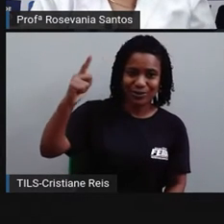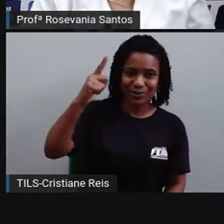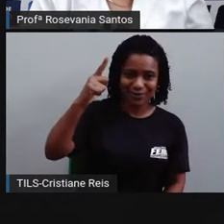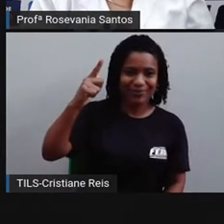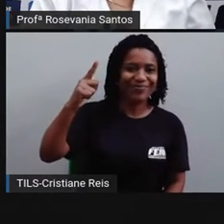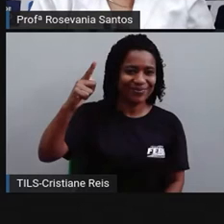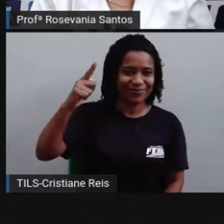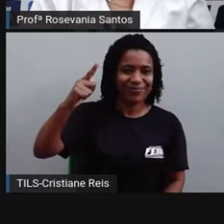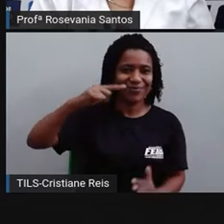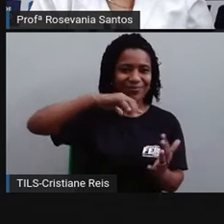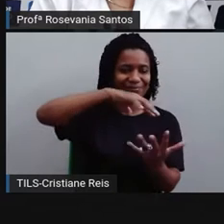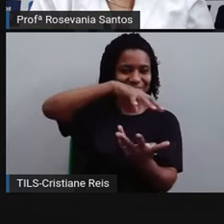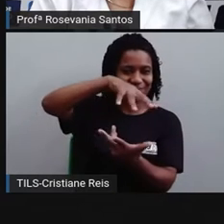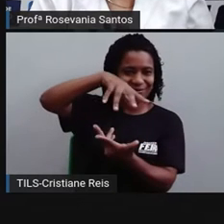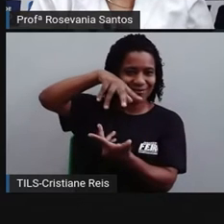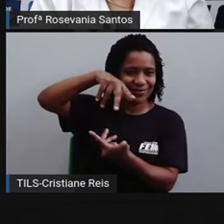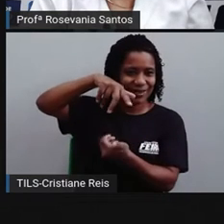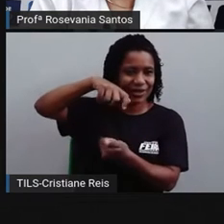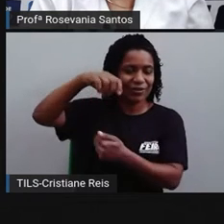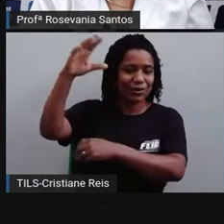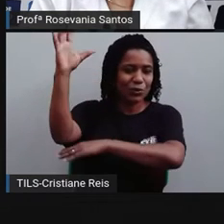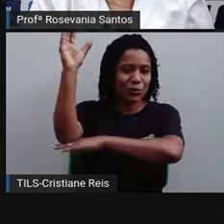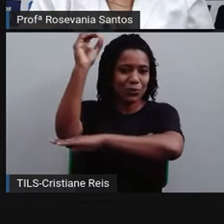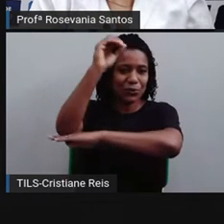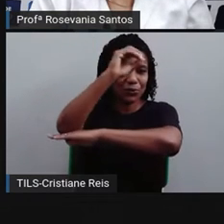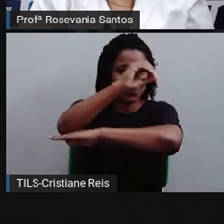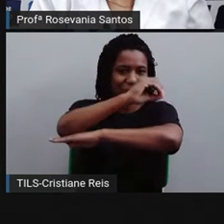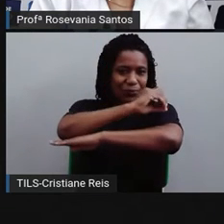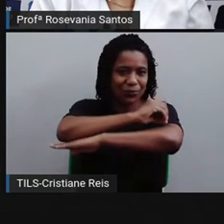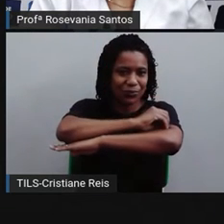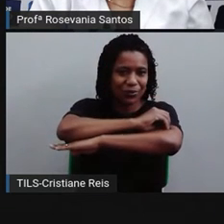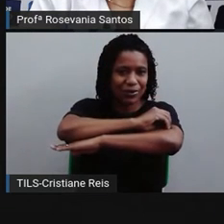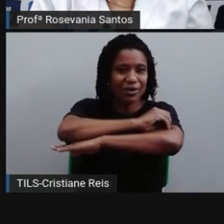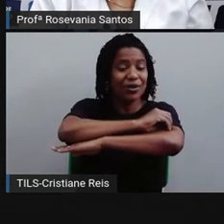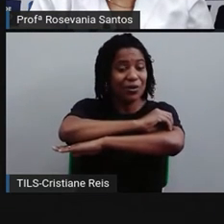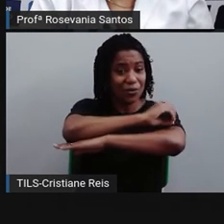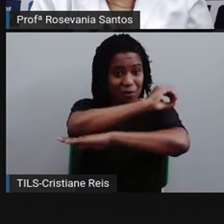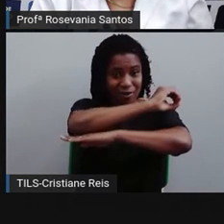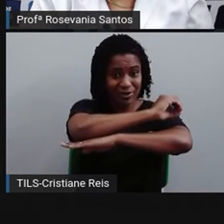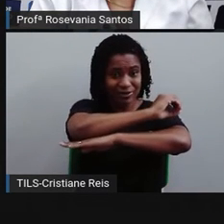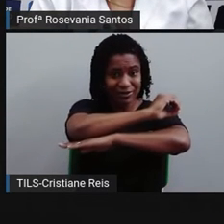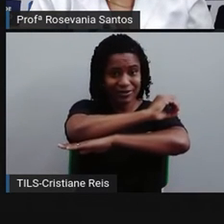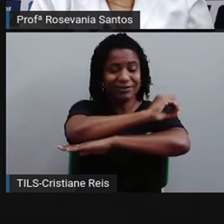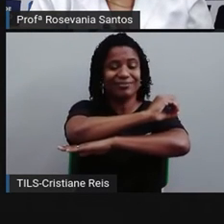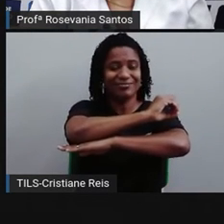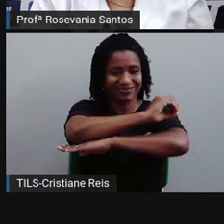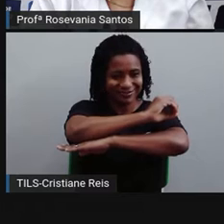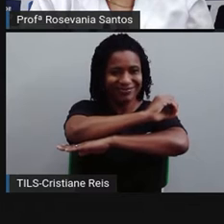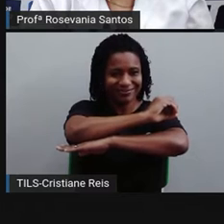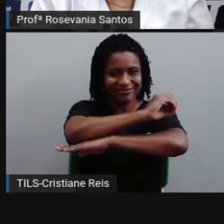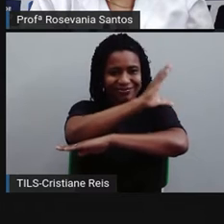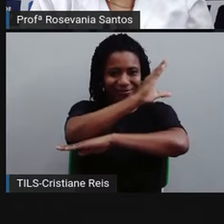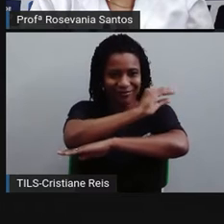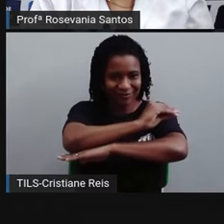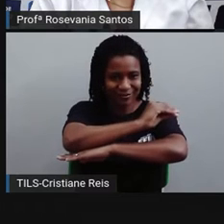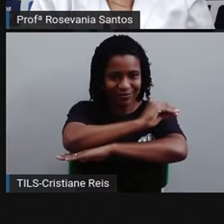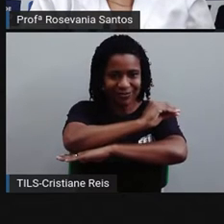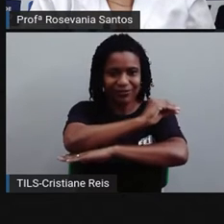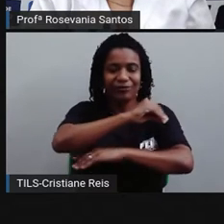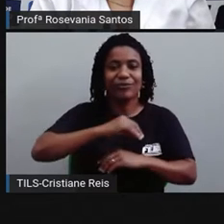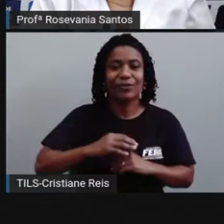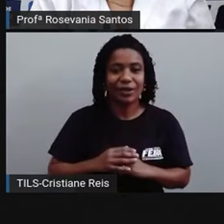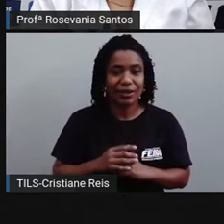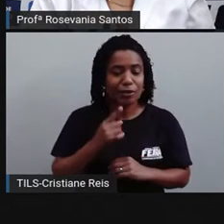giro em torno do seu próprio eixo, olha aqui o eixo. Perceba que eu não tracei o eixo assim, em linha retinha.